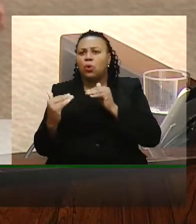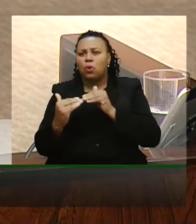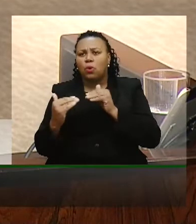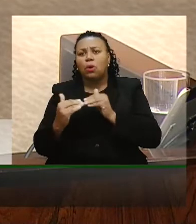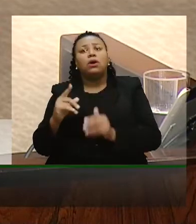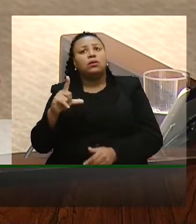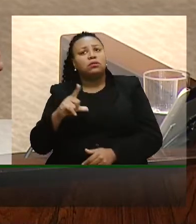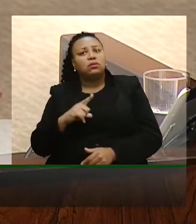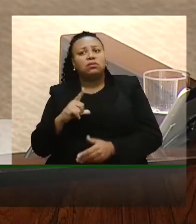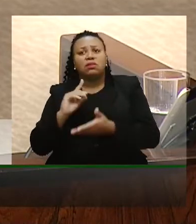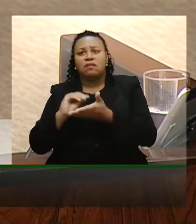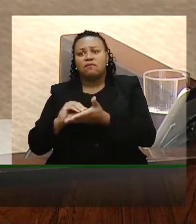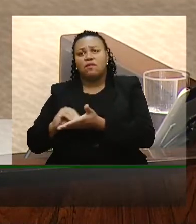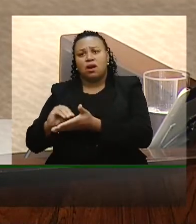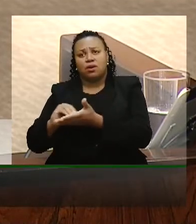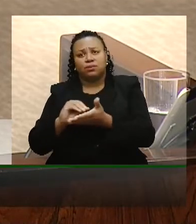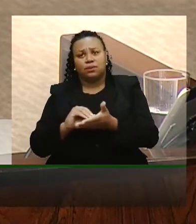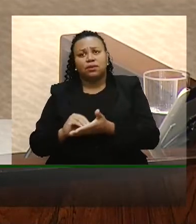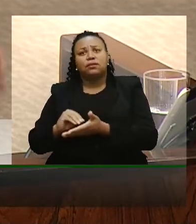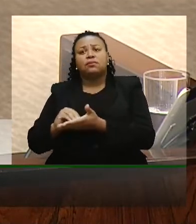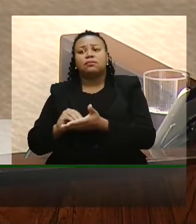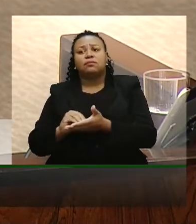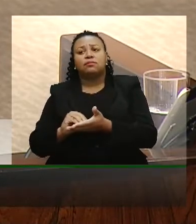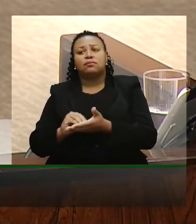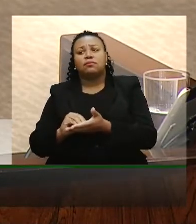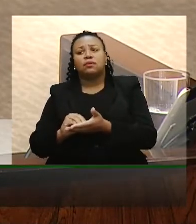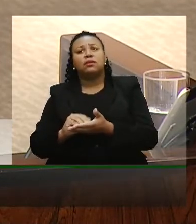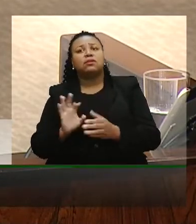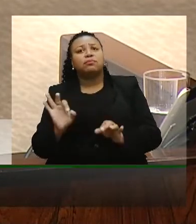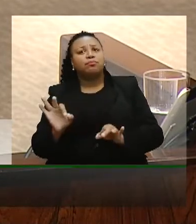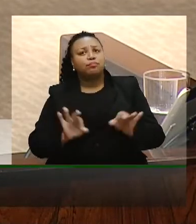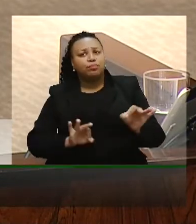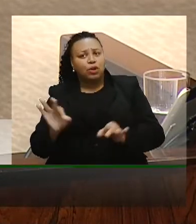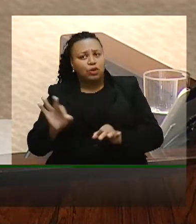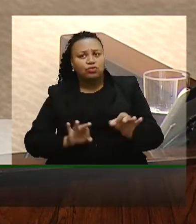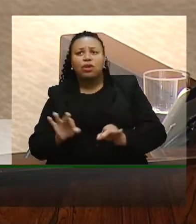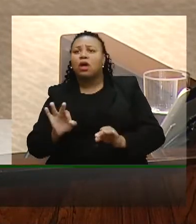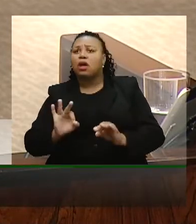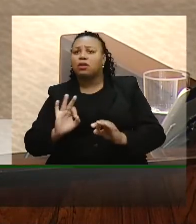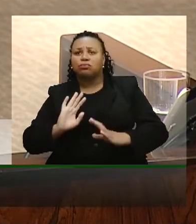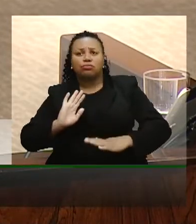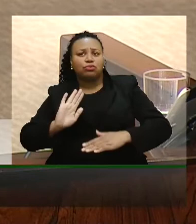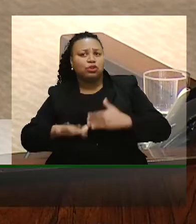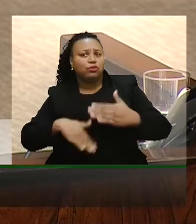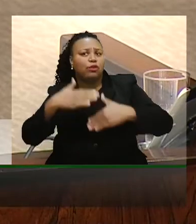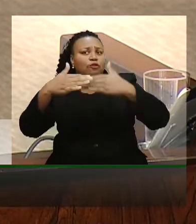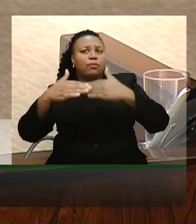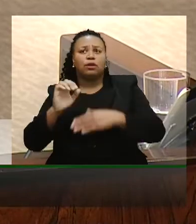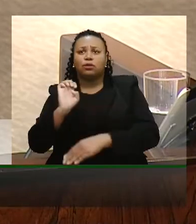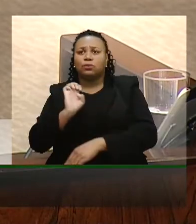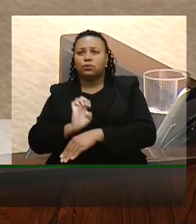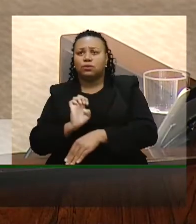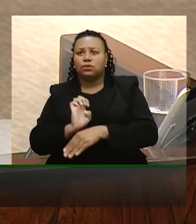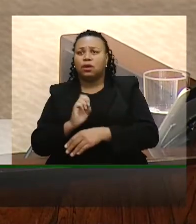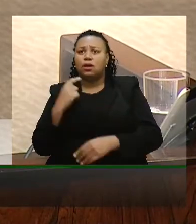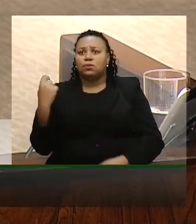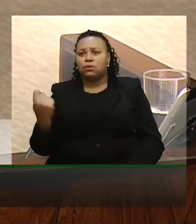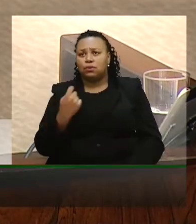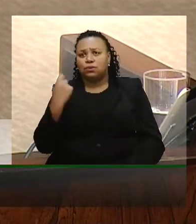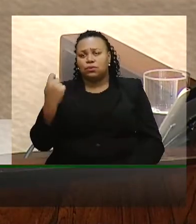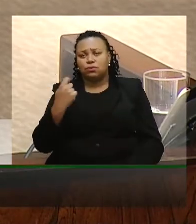há uma ausência de um projeto de desenvolvimento atualmente no estado do Rio Grande do Sul